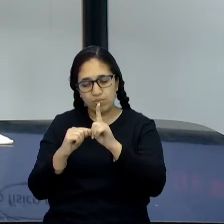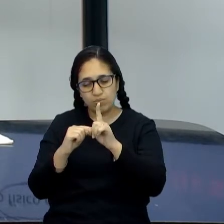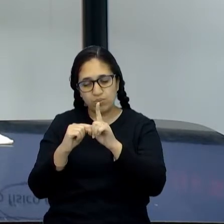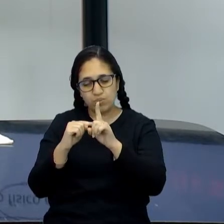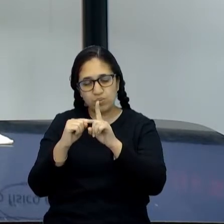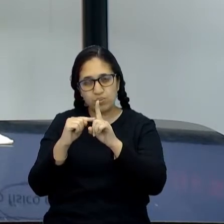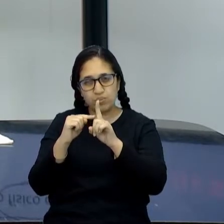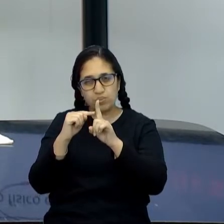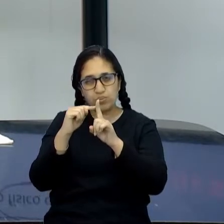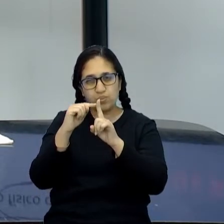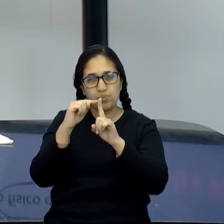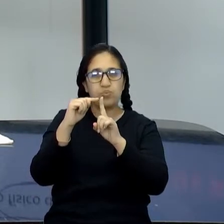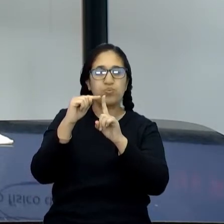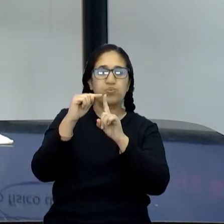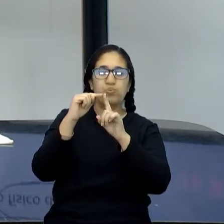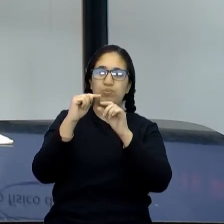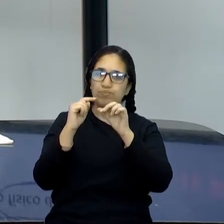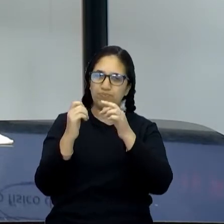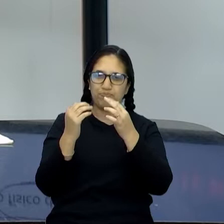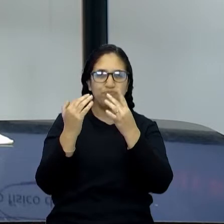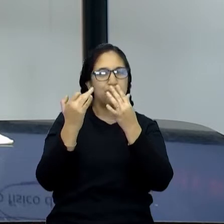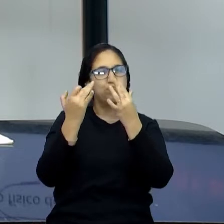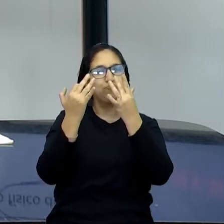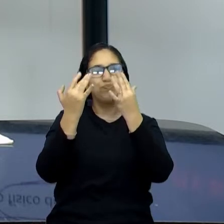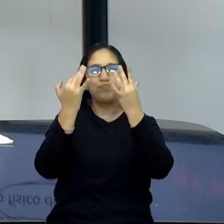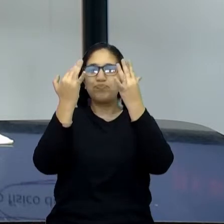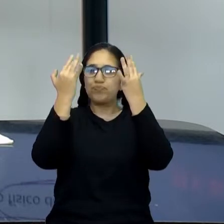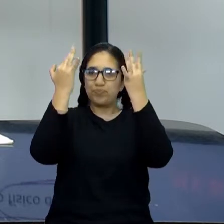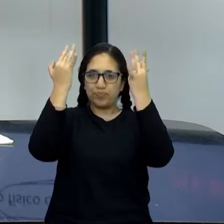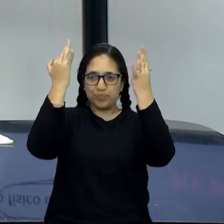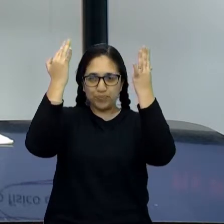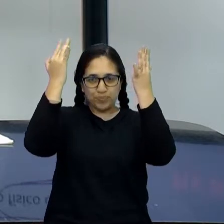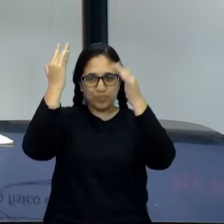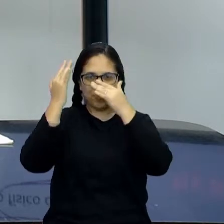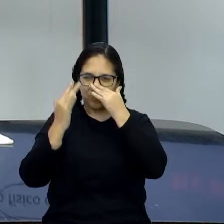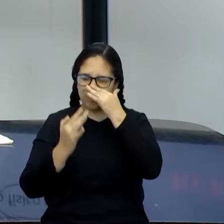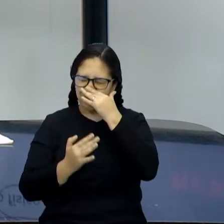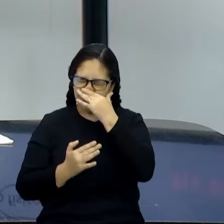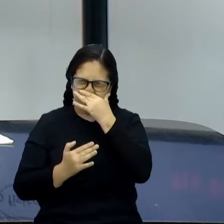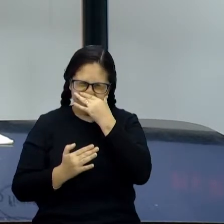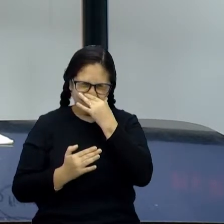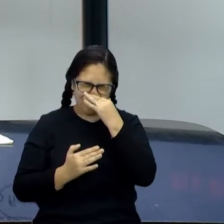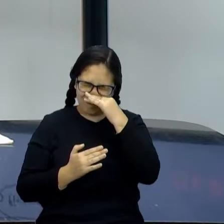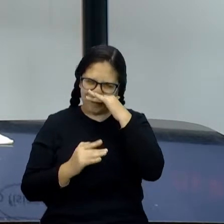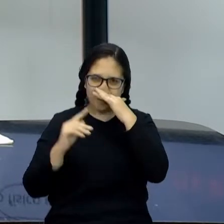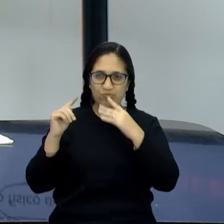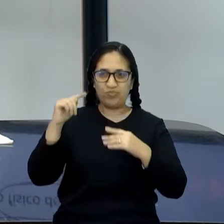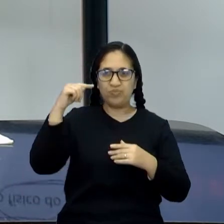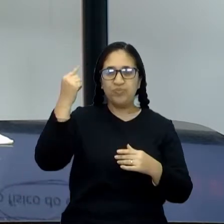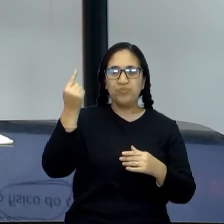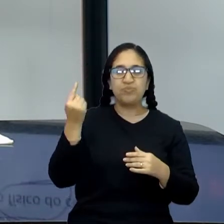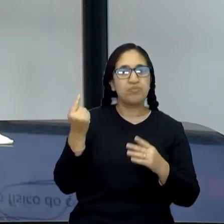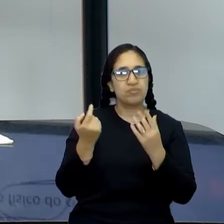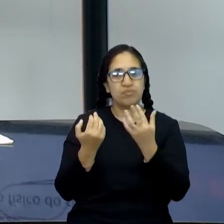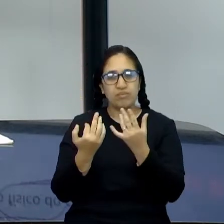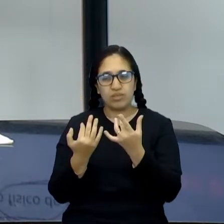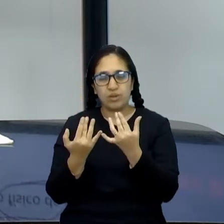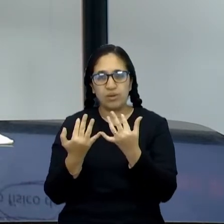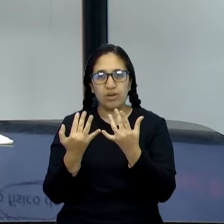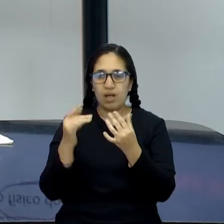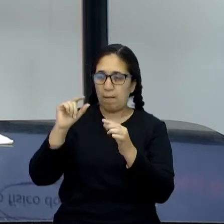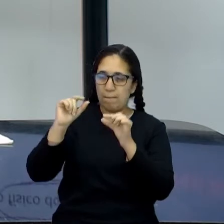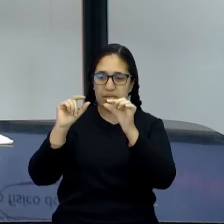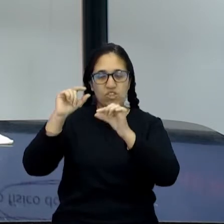mudando até que chegue um ponto a 100 graus Celsius que ela vira vapor. E aí, quando ela vira vapor, as partículas